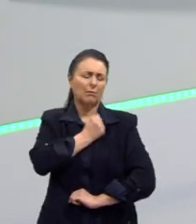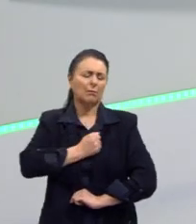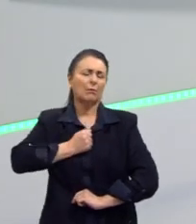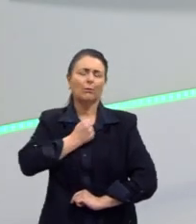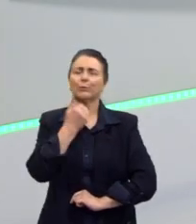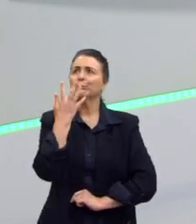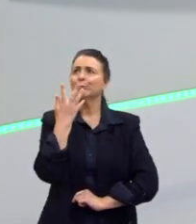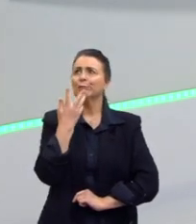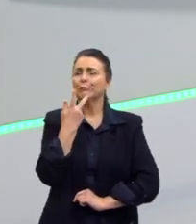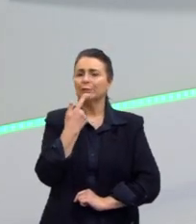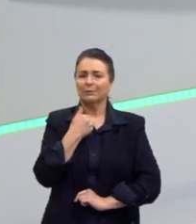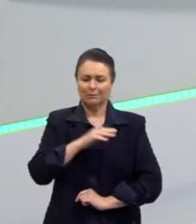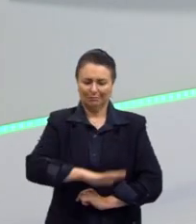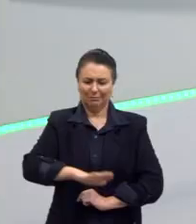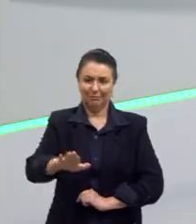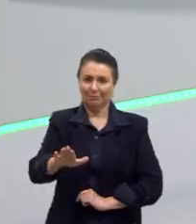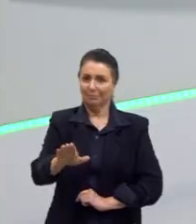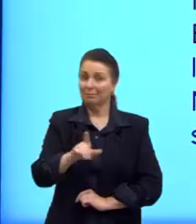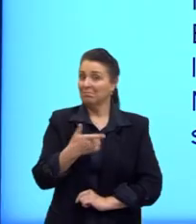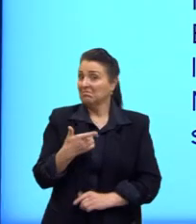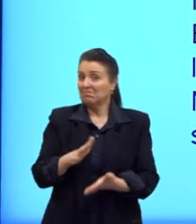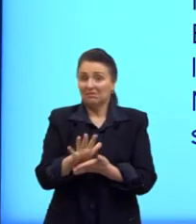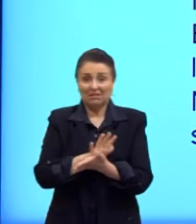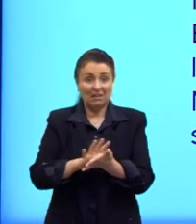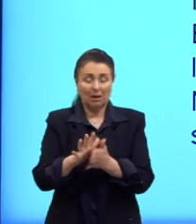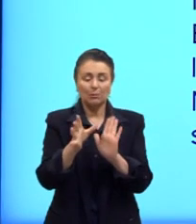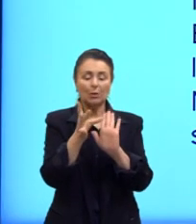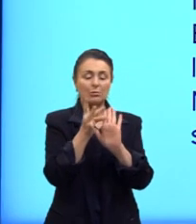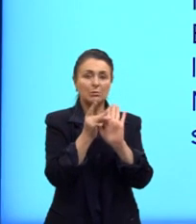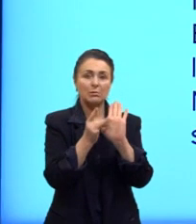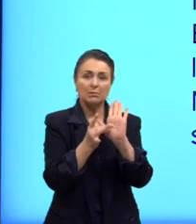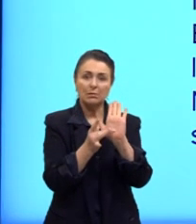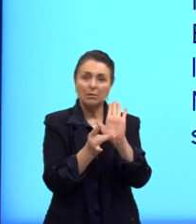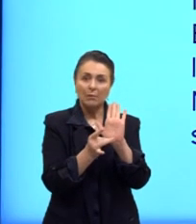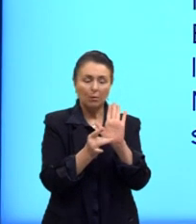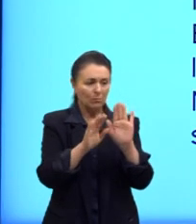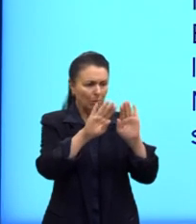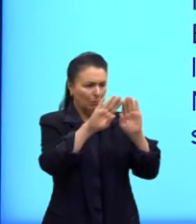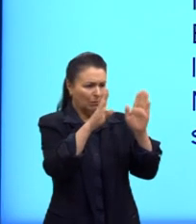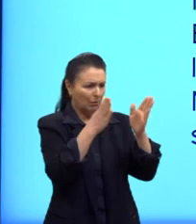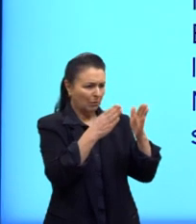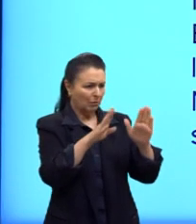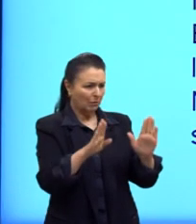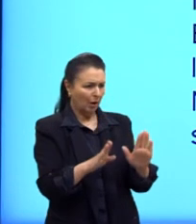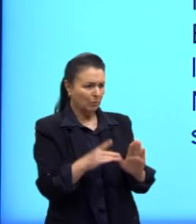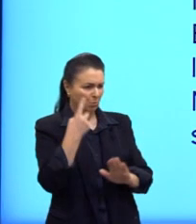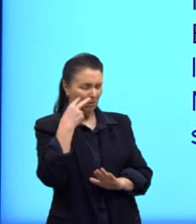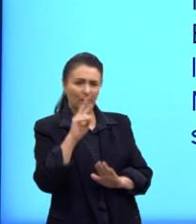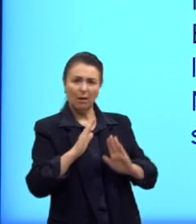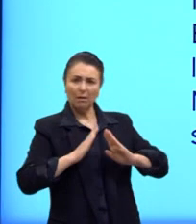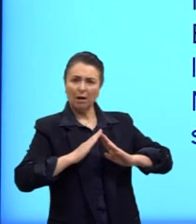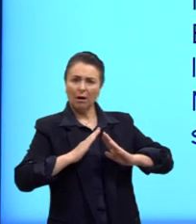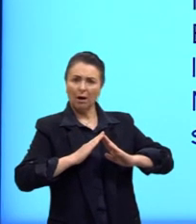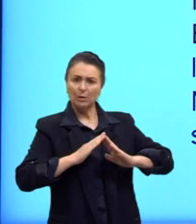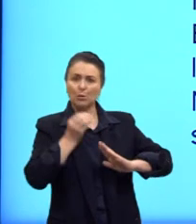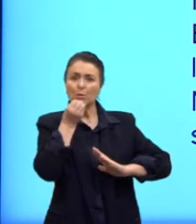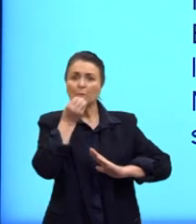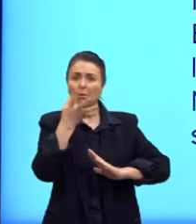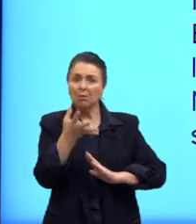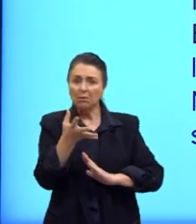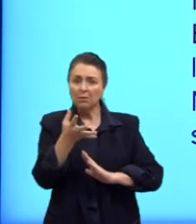infância. Aqui não teve isso. teve apenas a descrição de um vaso que ele viu na casa de um contador.